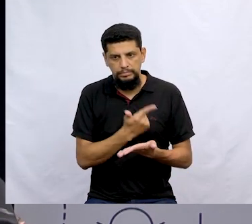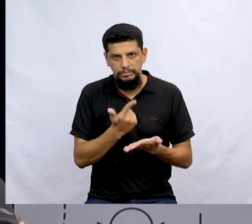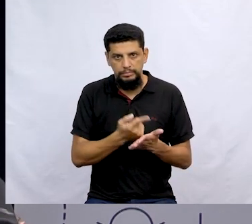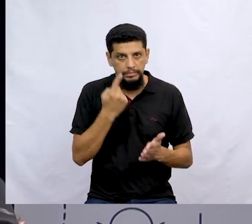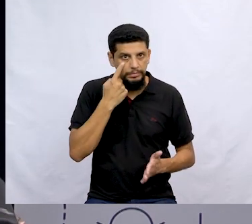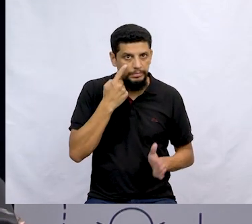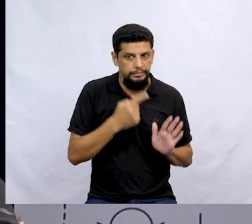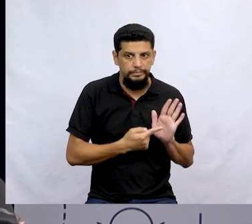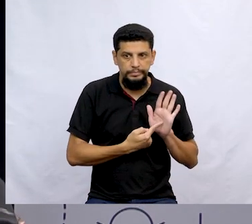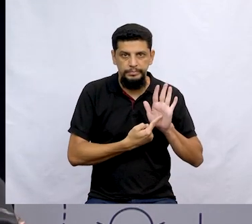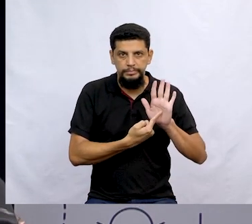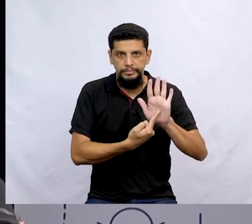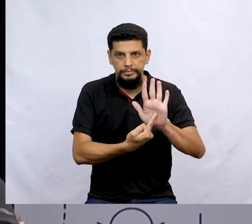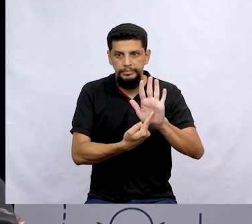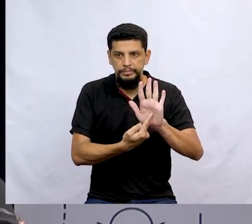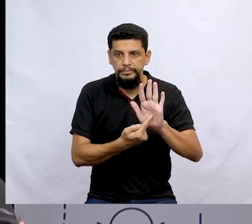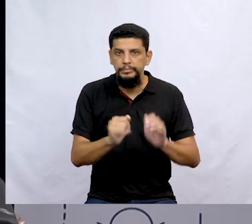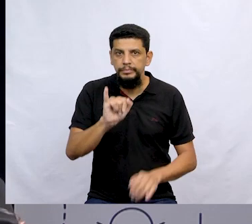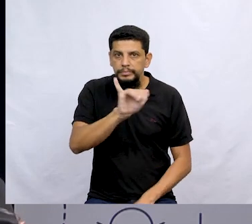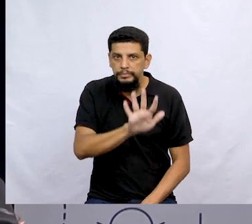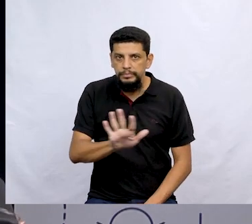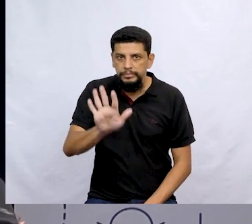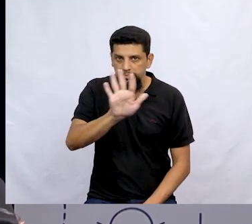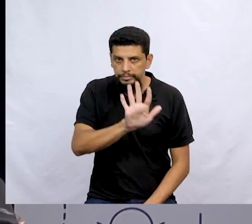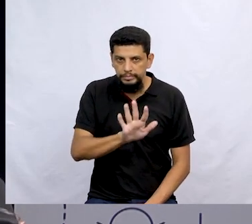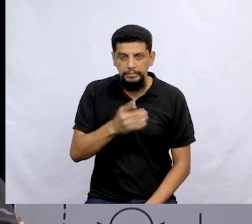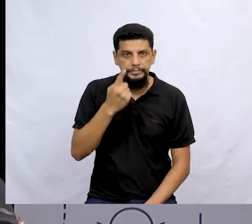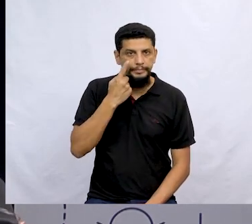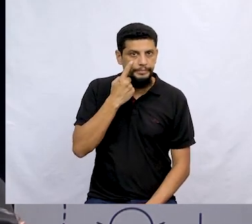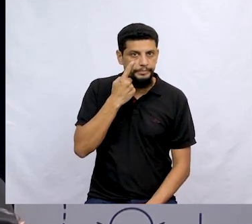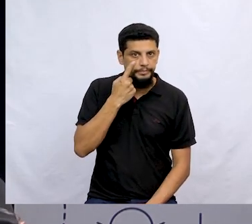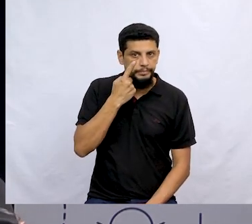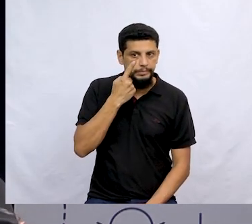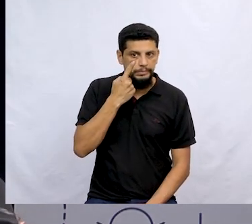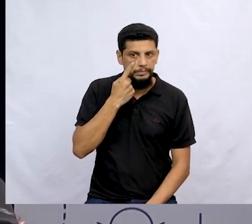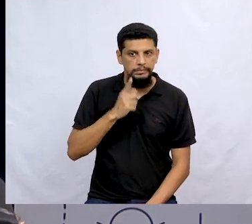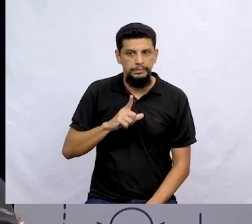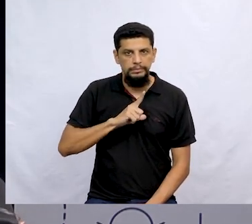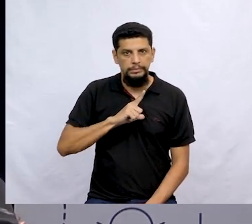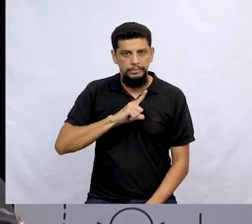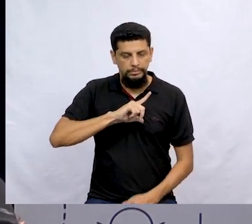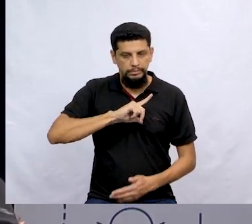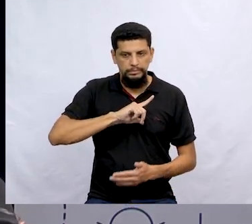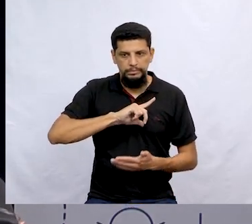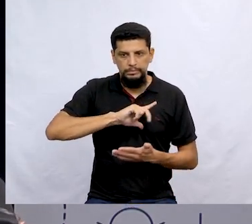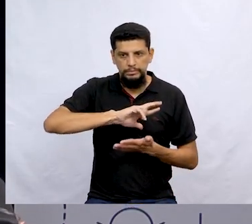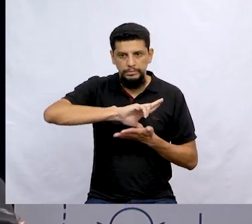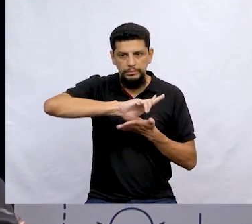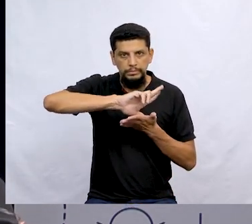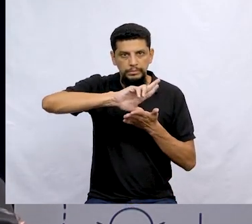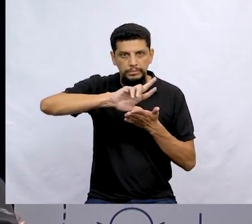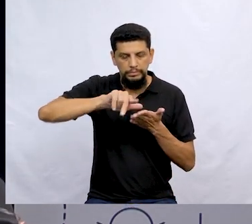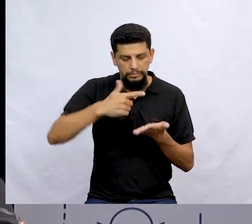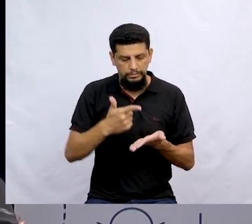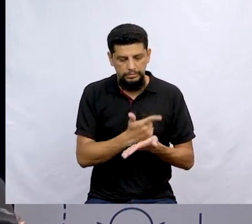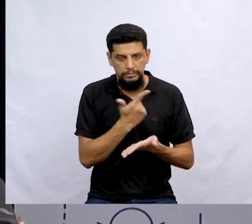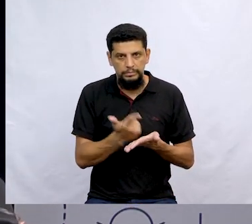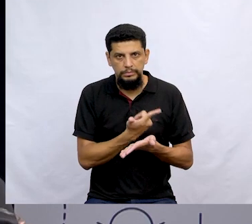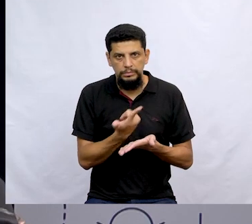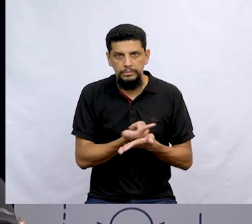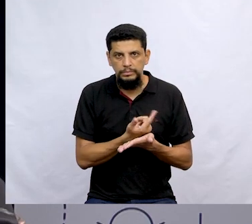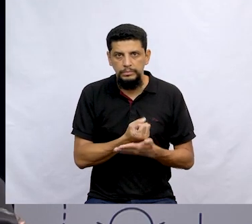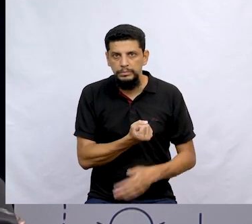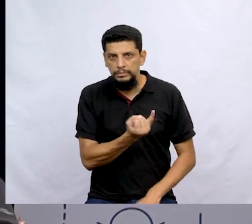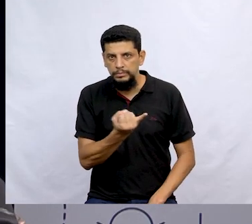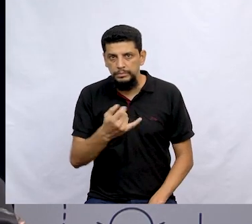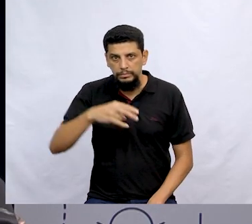vocês estão vendo ali. Vou voltar um pouquinho para mostrar para vocês. Olha só. Trouxe elas aqui para vocês, só darem uma olhadinha. São algumas